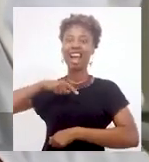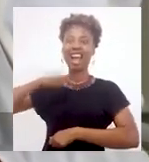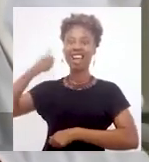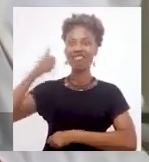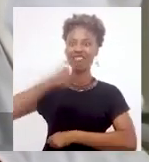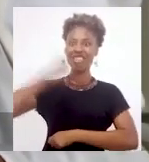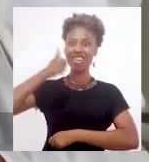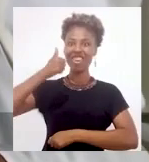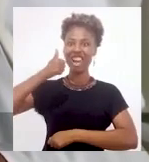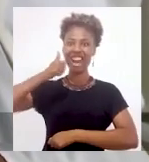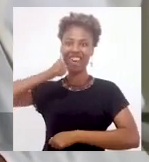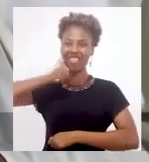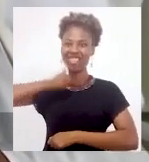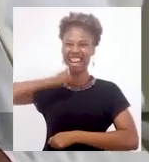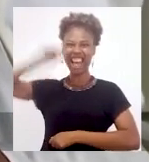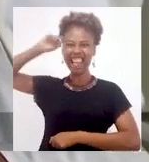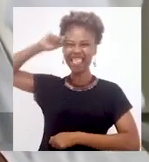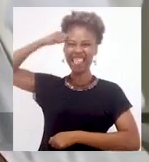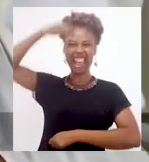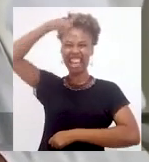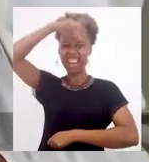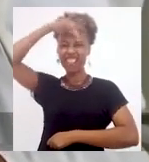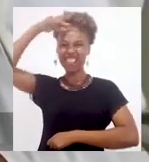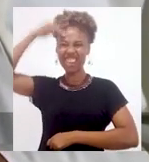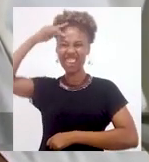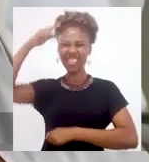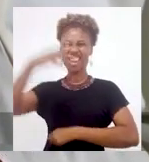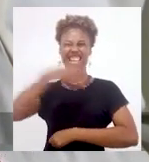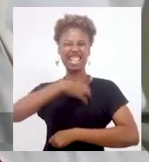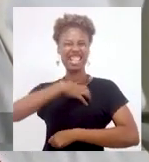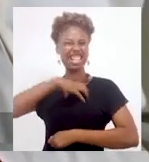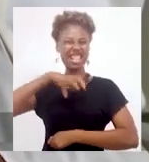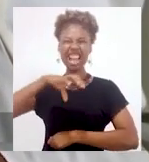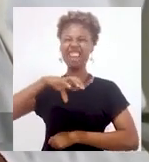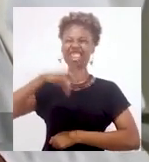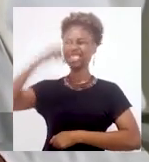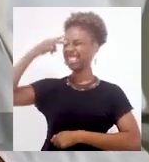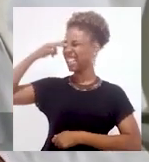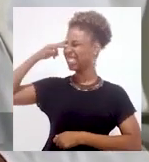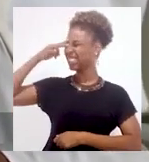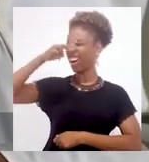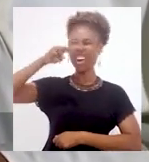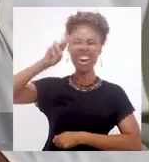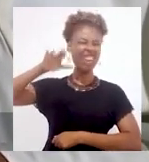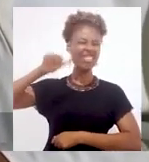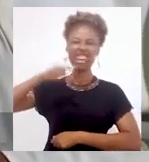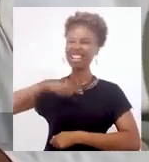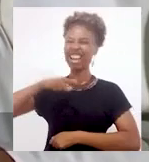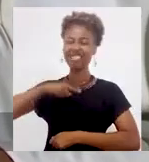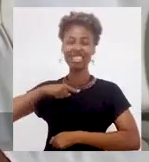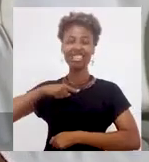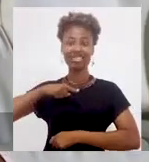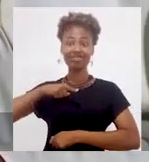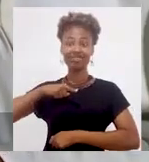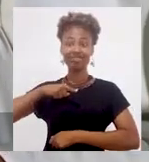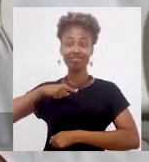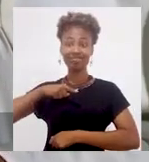teremos a primeira mulher negra prefeita da cidade de Salvador, da sua história.